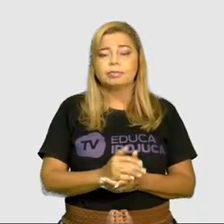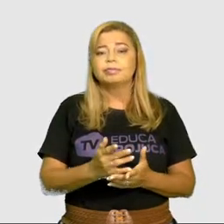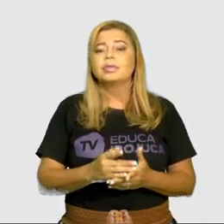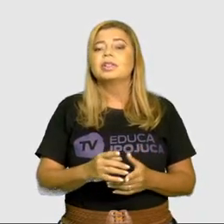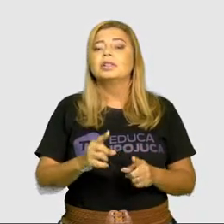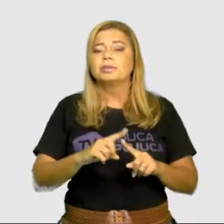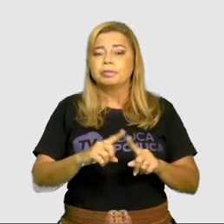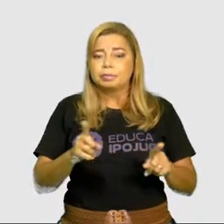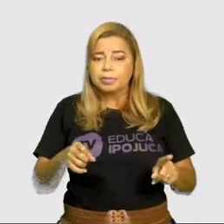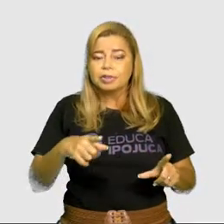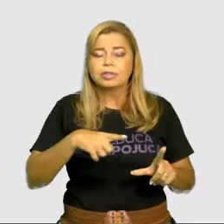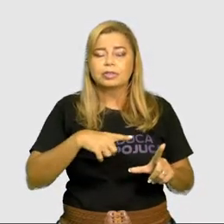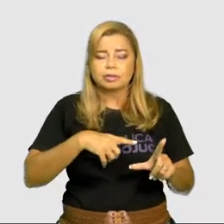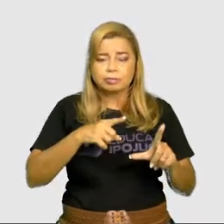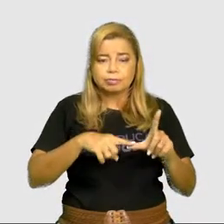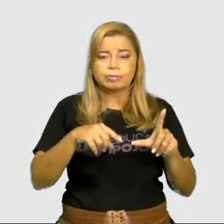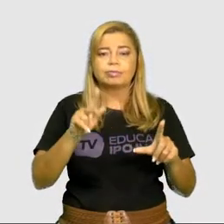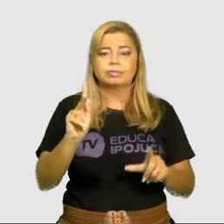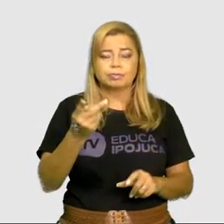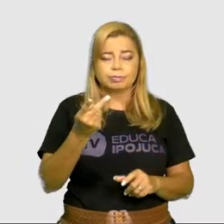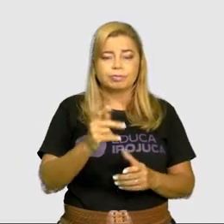o H está aí que você está lendo.